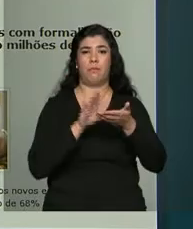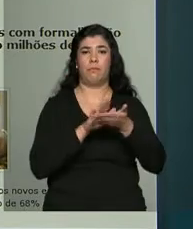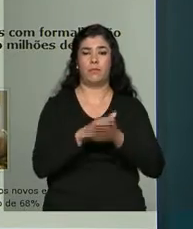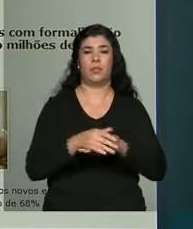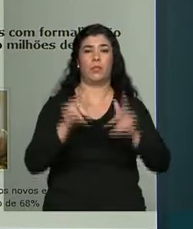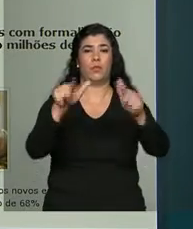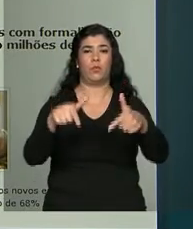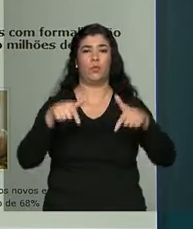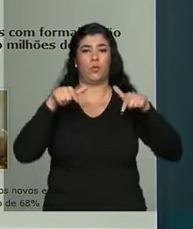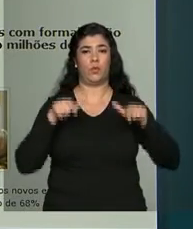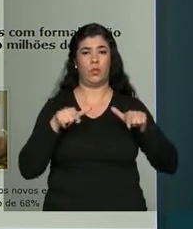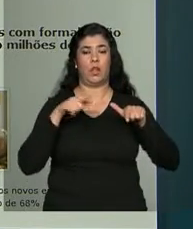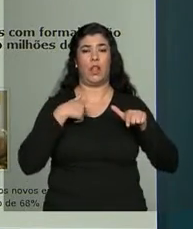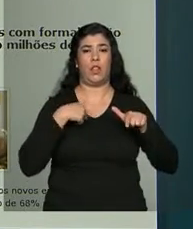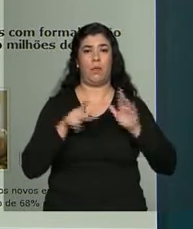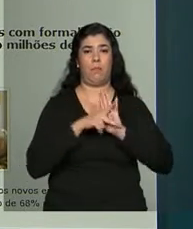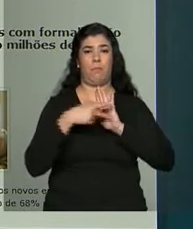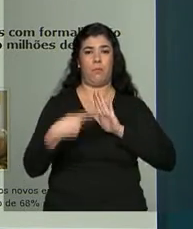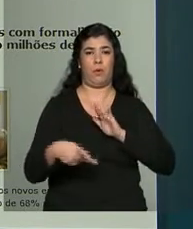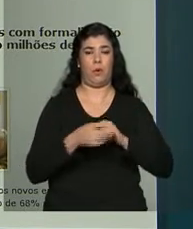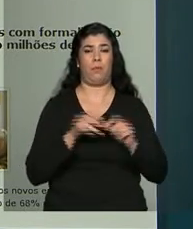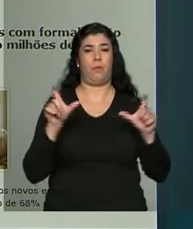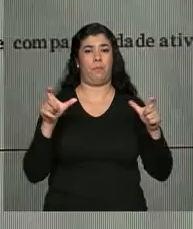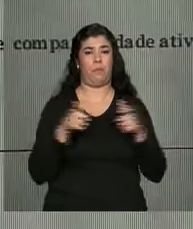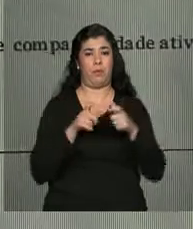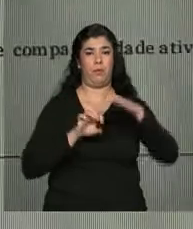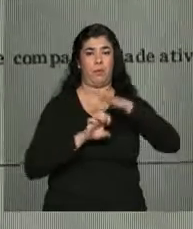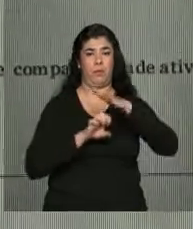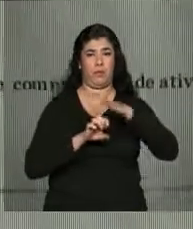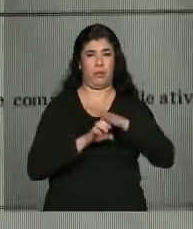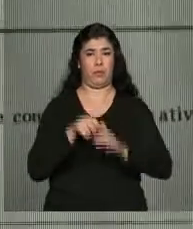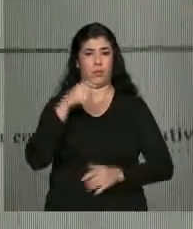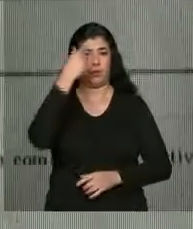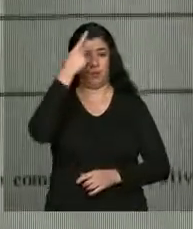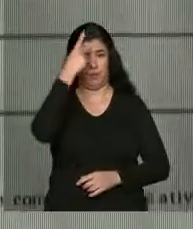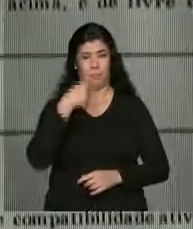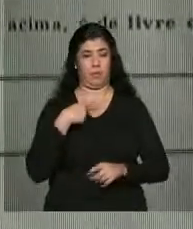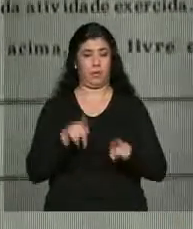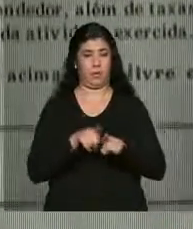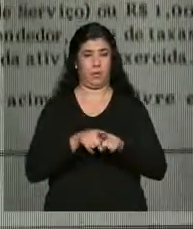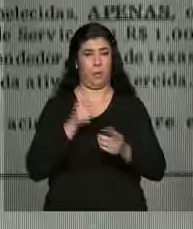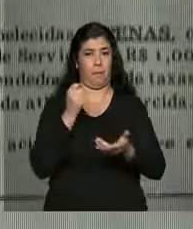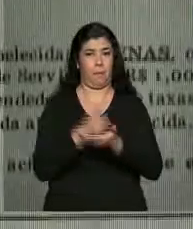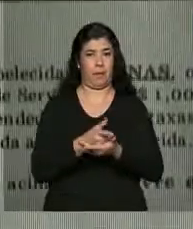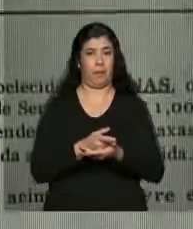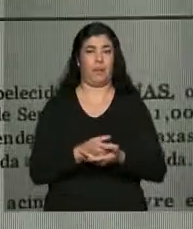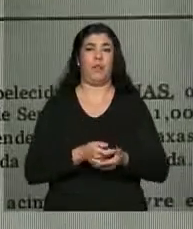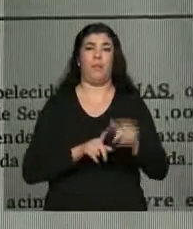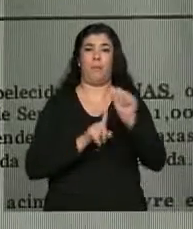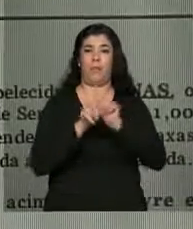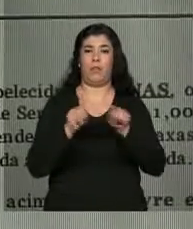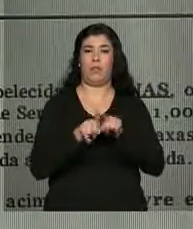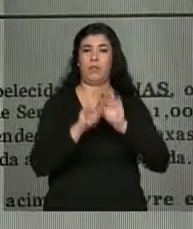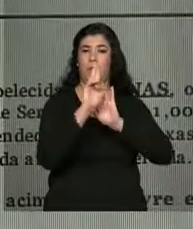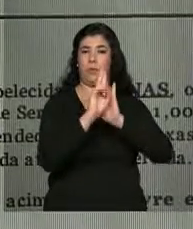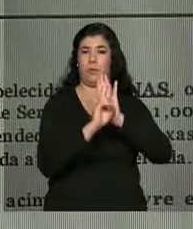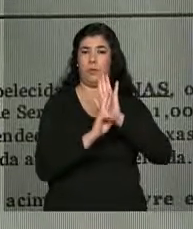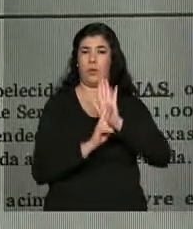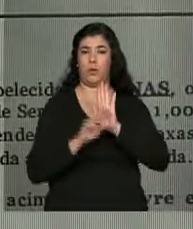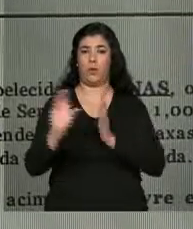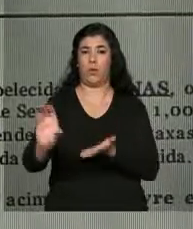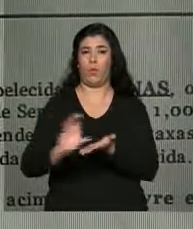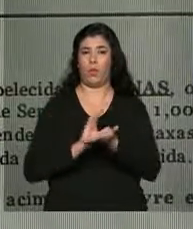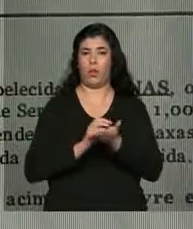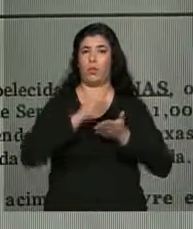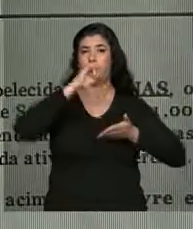certificado da condição de microempreendedor individual, o carnê de pagamento mensal e o relatório mensal de receitas brutas,